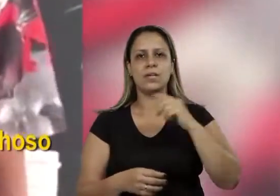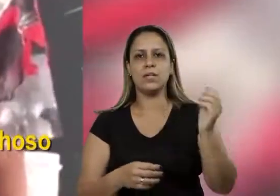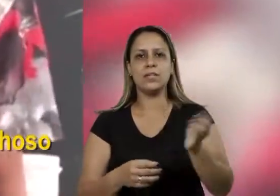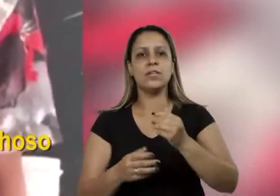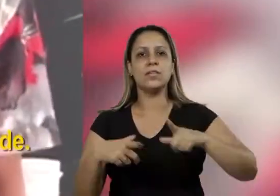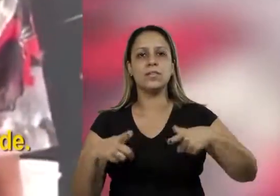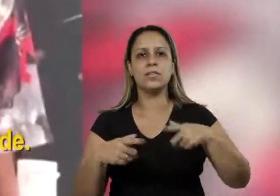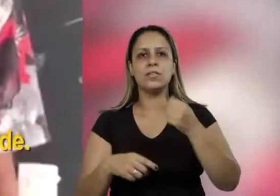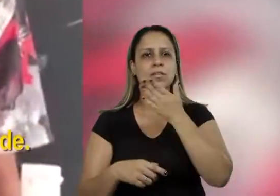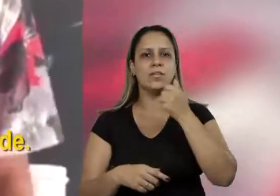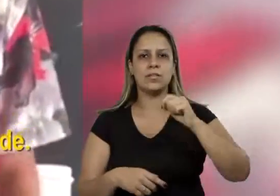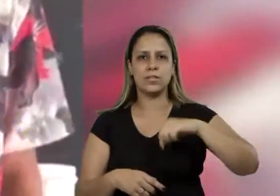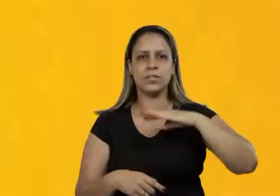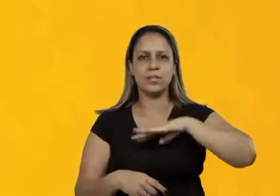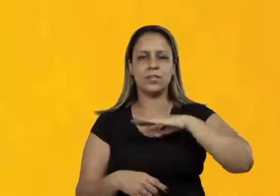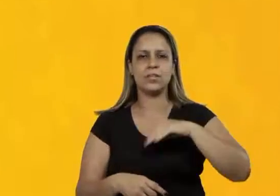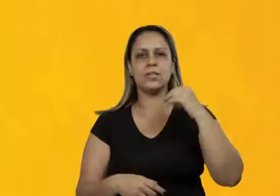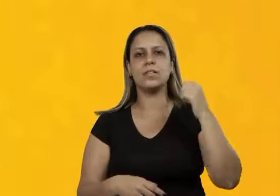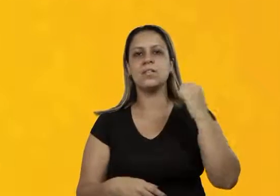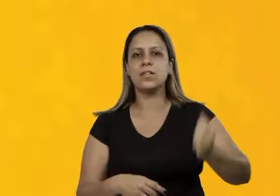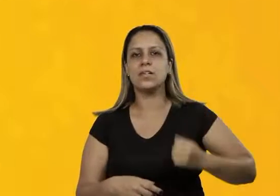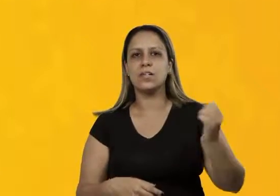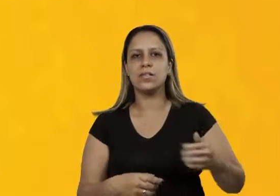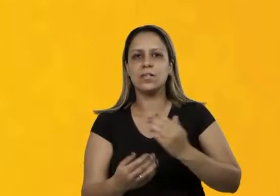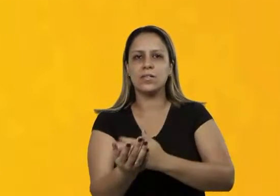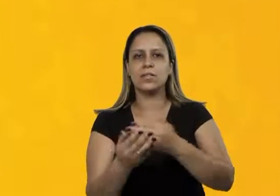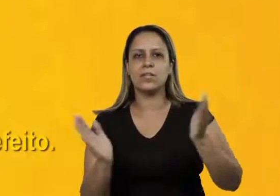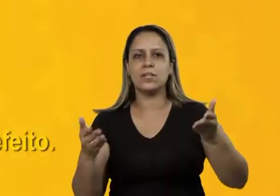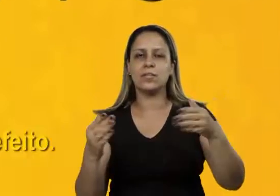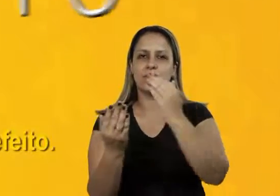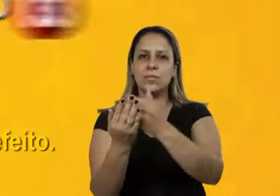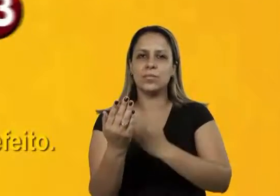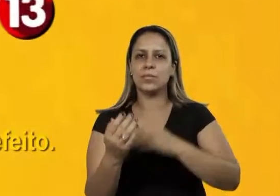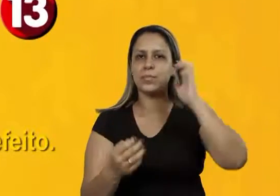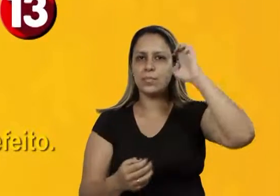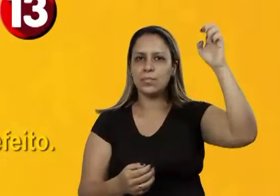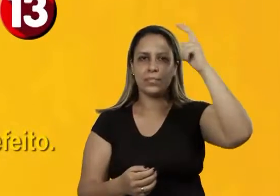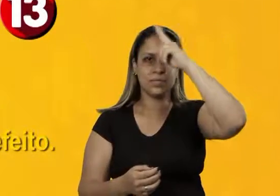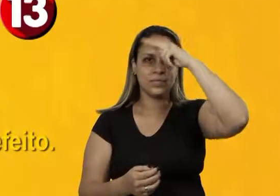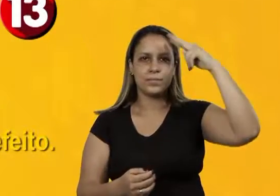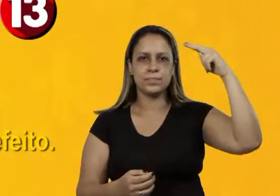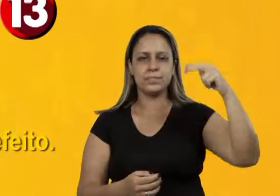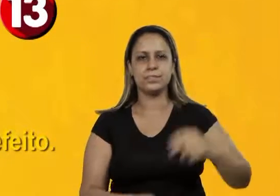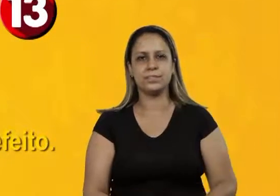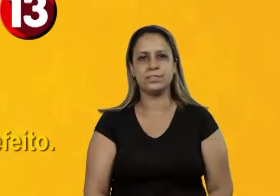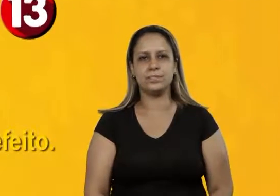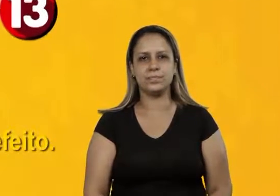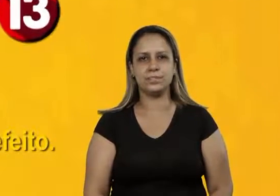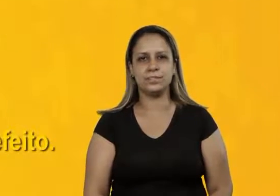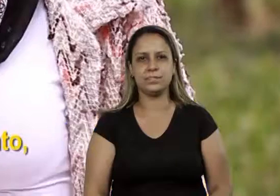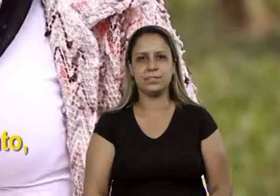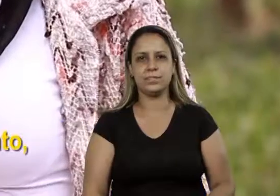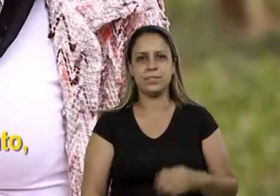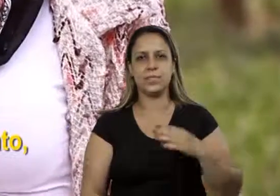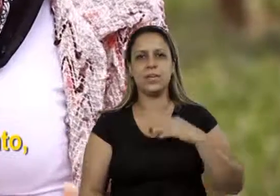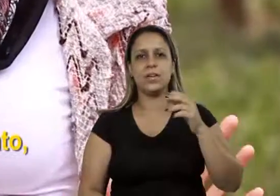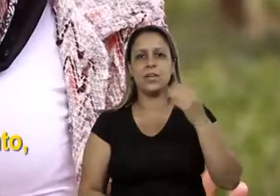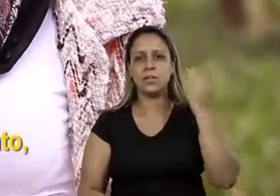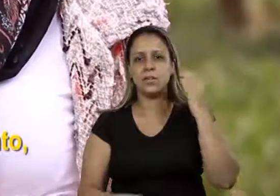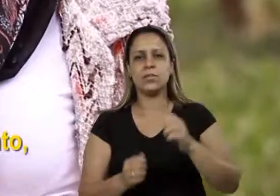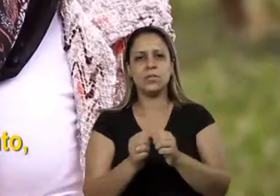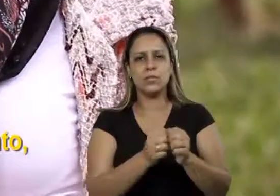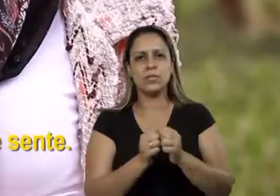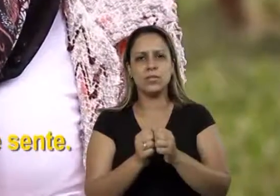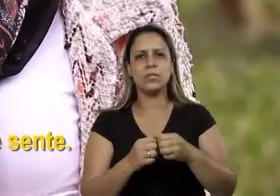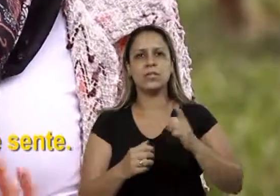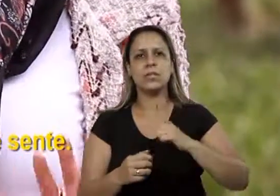esse trabalho maravilhoso que ele fez por essa cidade. Araraquara funcionando! Começa agora o programa Edinho Prefeito. Ser jovem